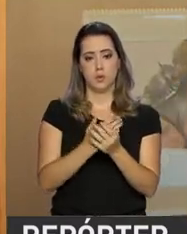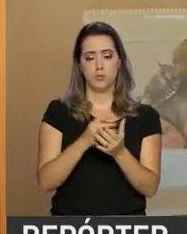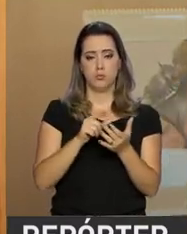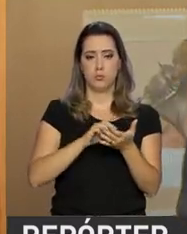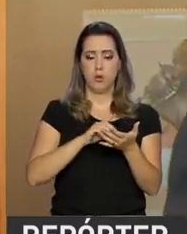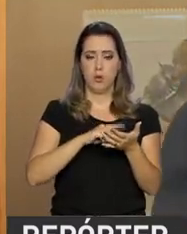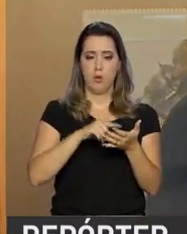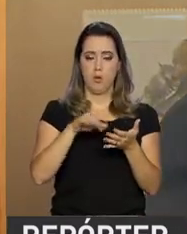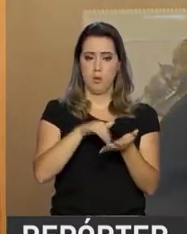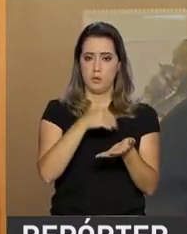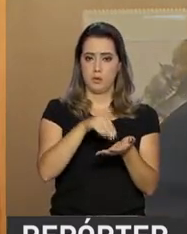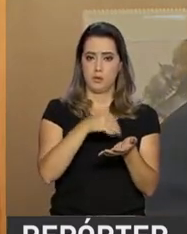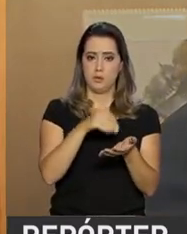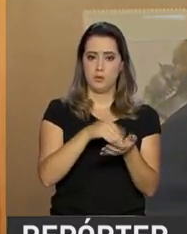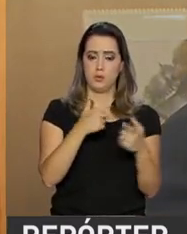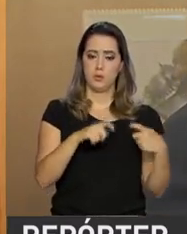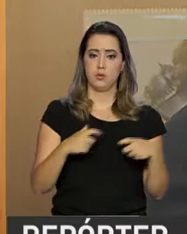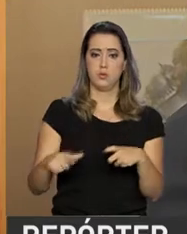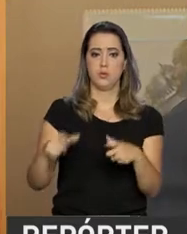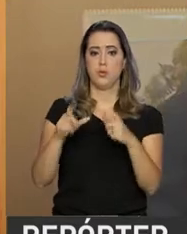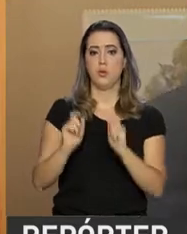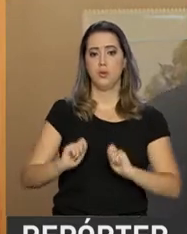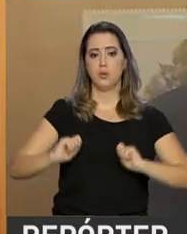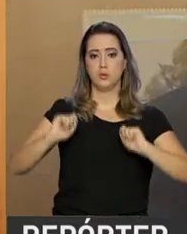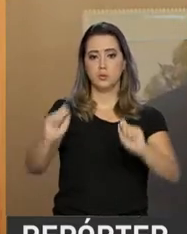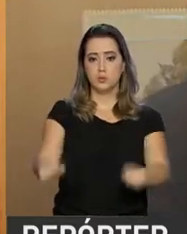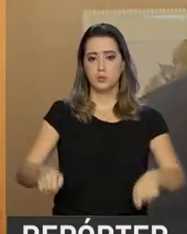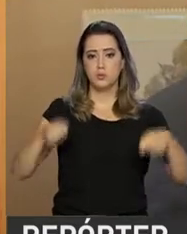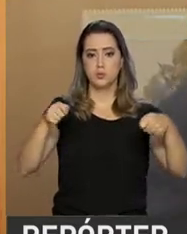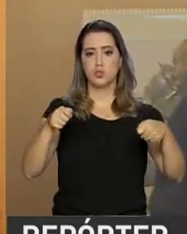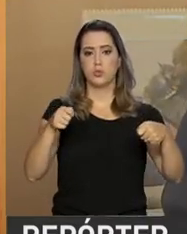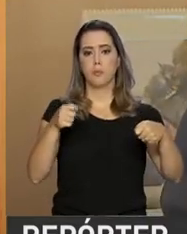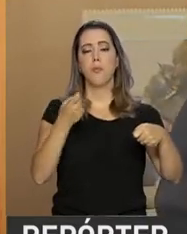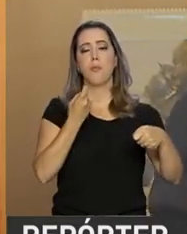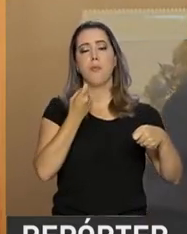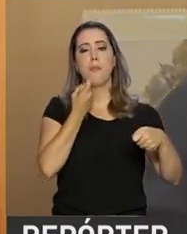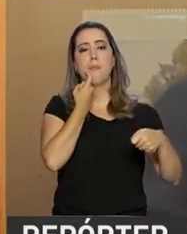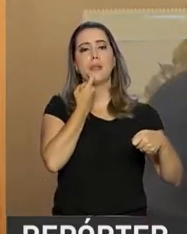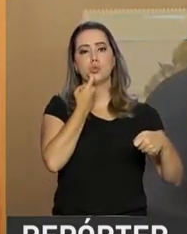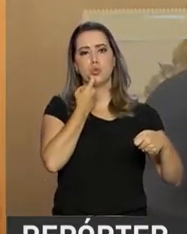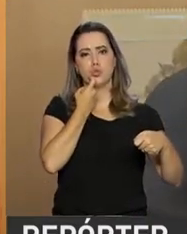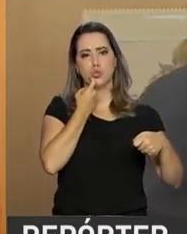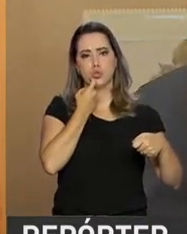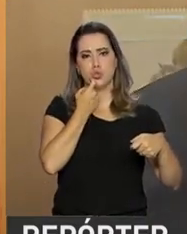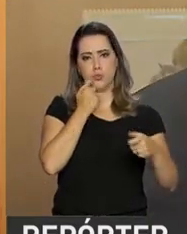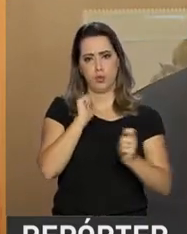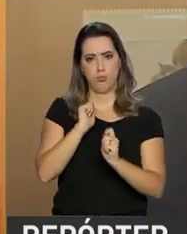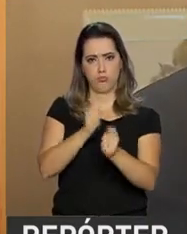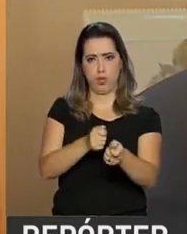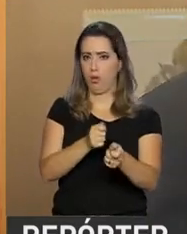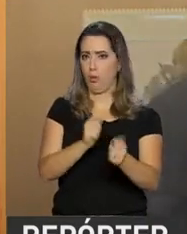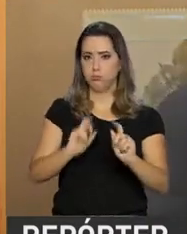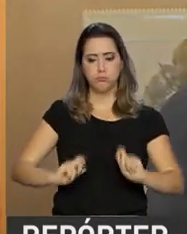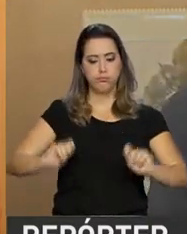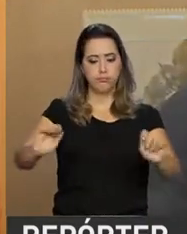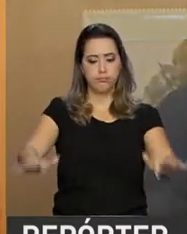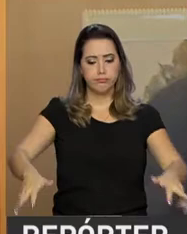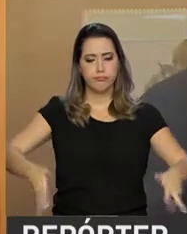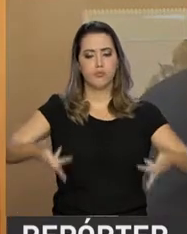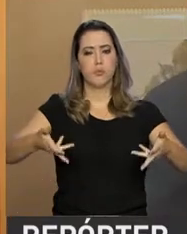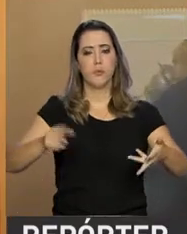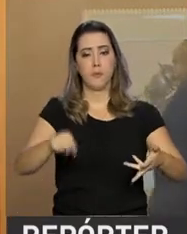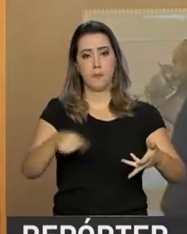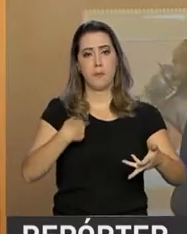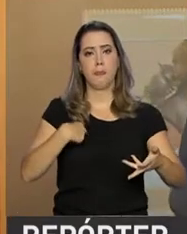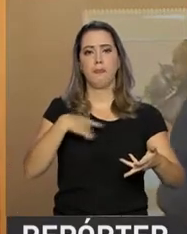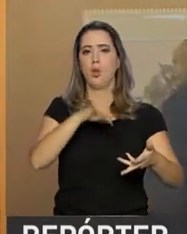protocolaram seus pedidos nos escritórios federais de pesca e aquicultura nos estados, ou que apresentaram no tempo hábil o seu relatório de atividade,